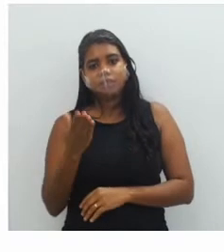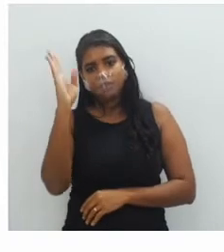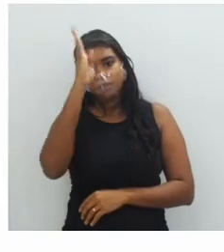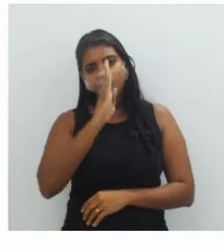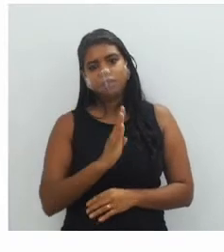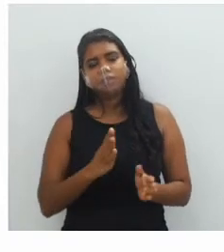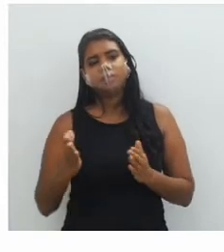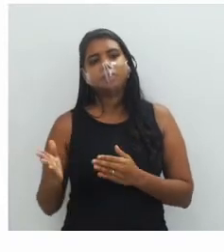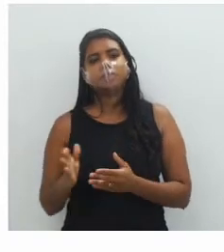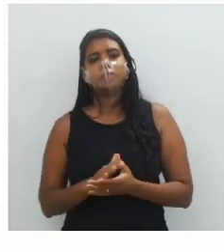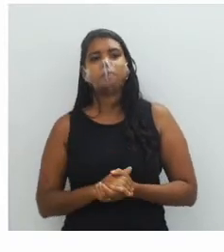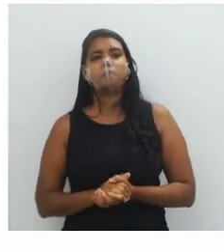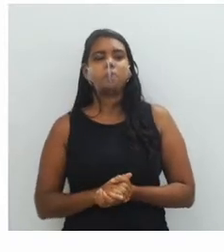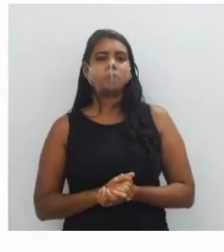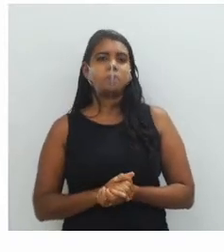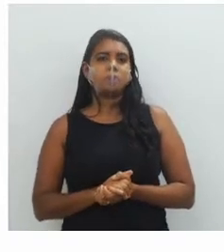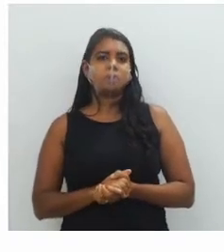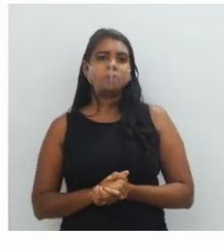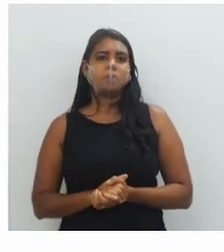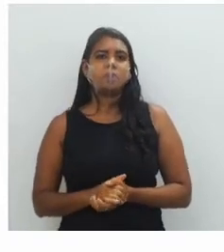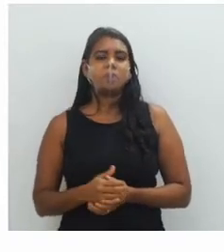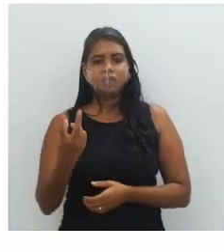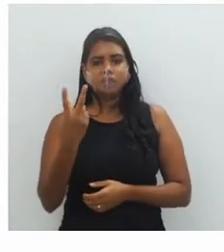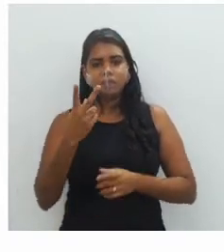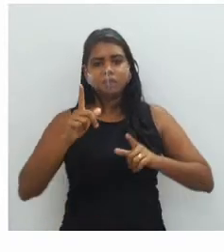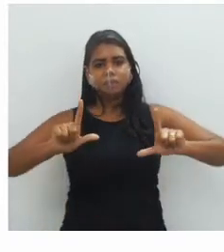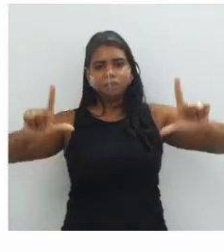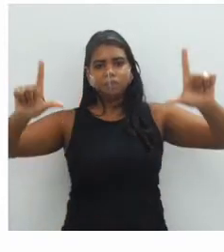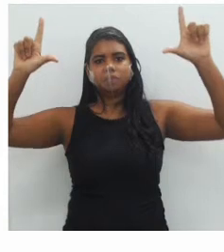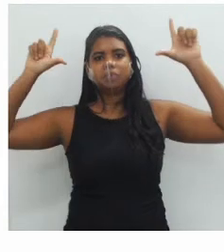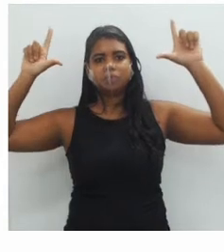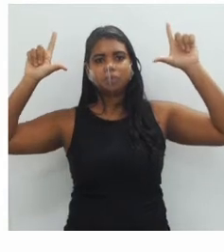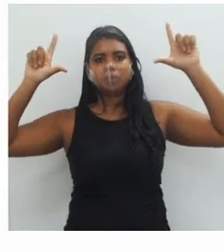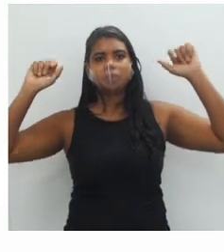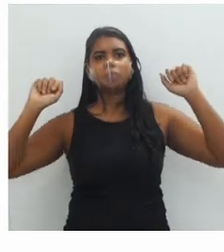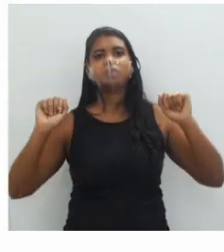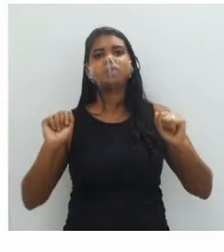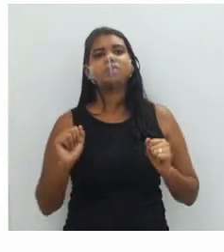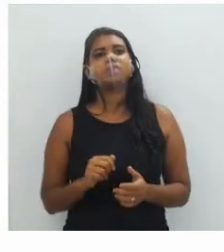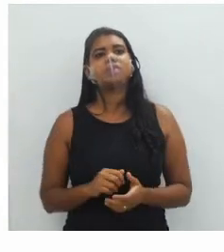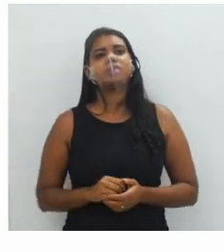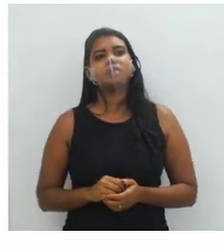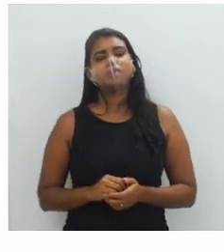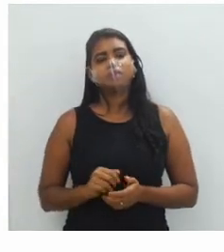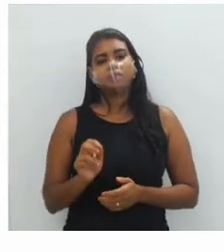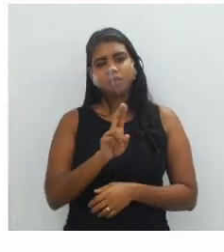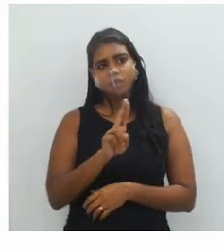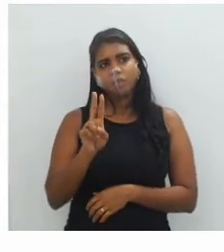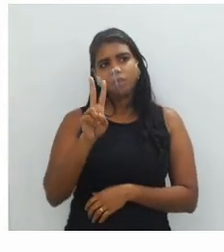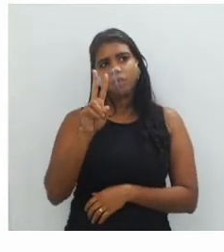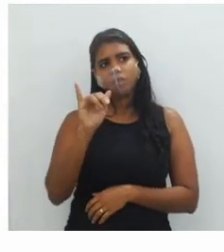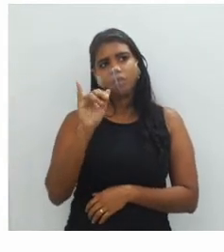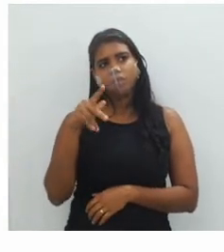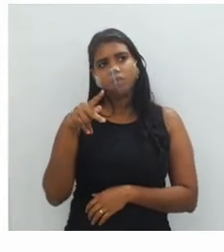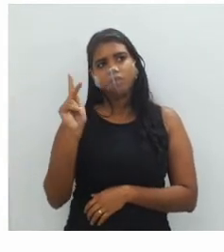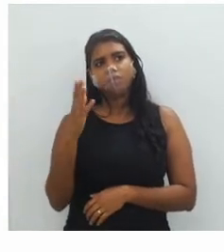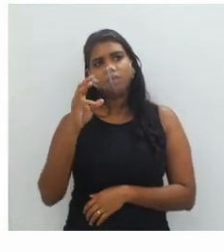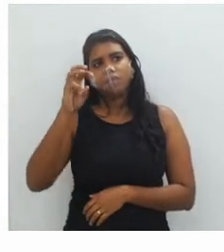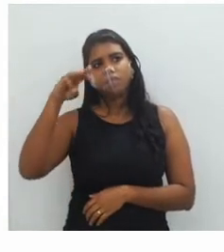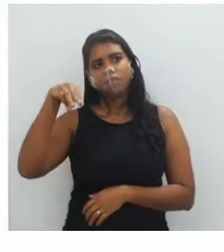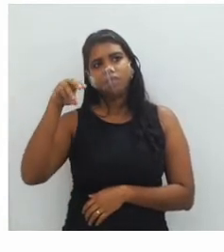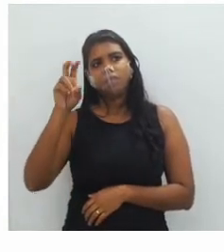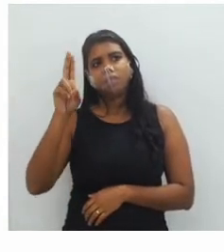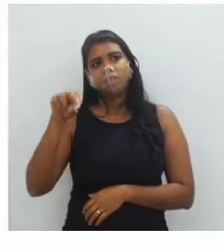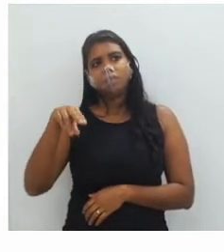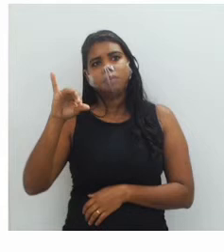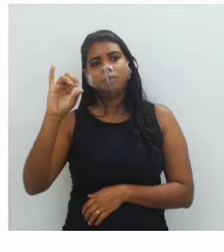Aqui, gente vai ver duas imagens da obra do grande artista Vic Muniz. Então, Vic Muniz, ele nasceu em